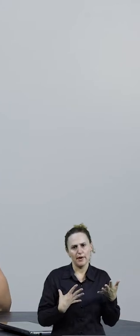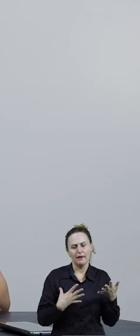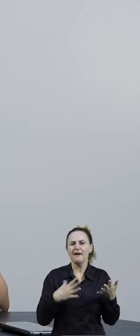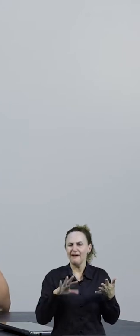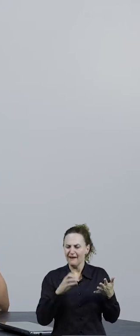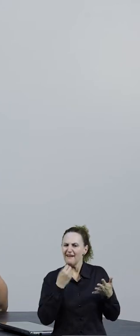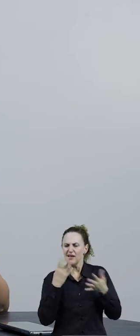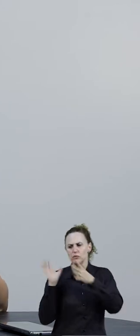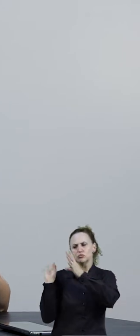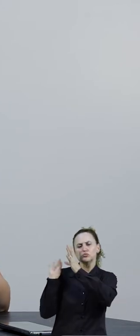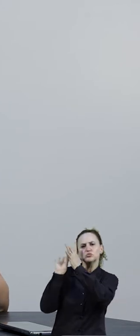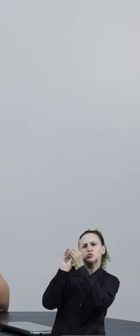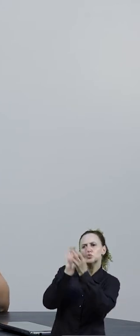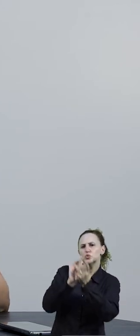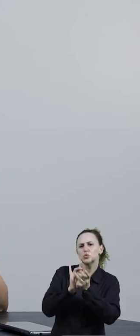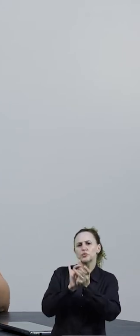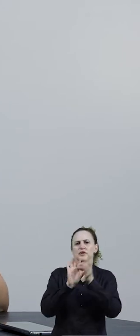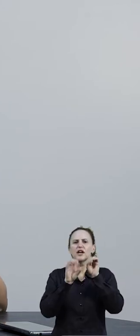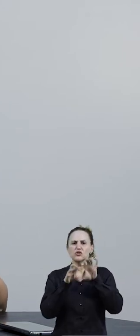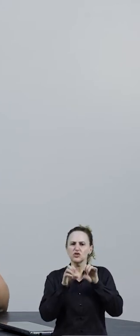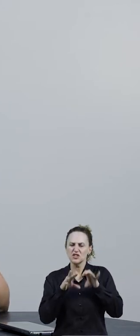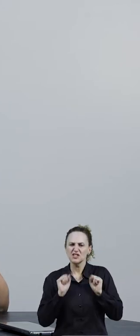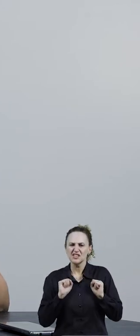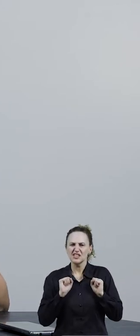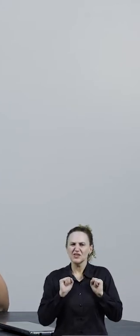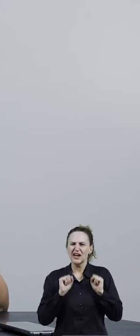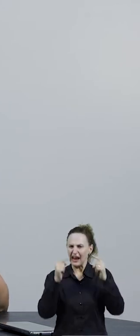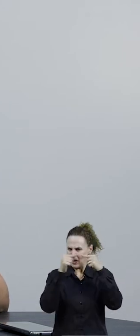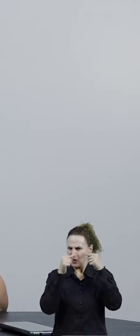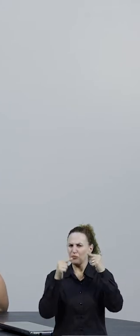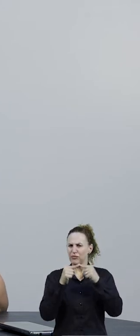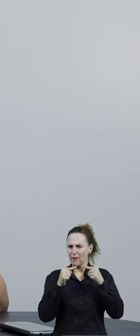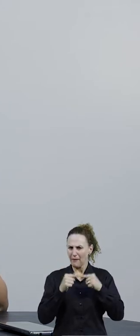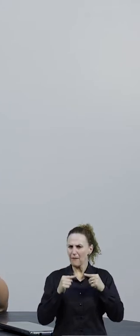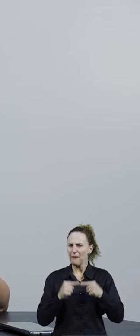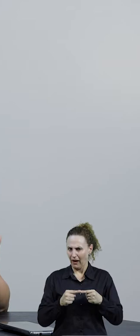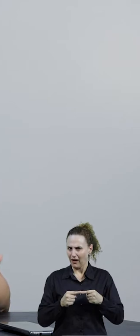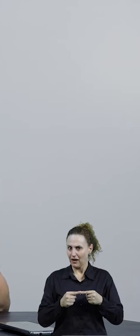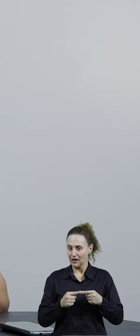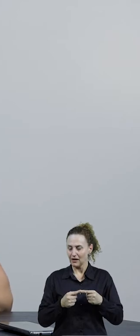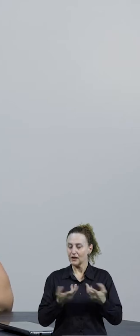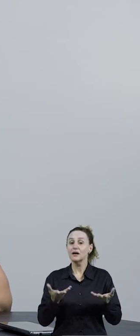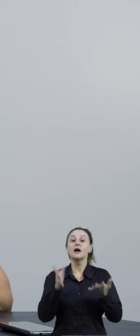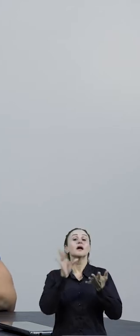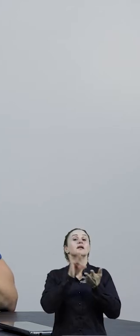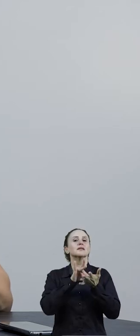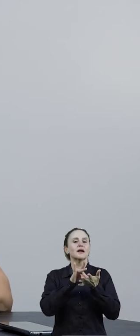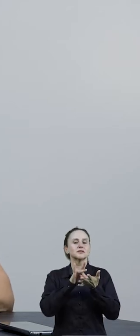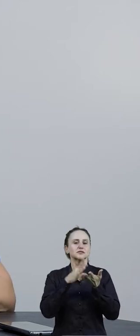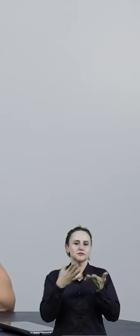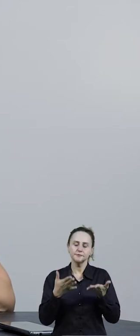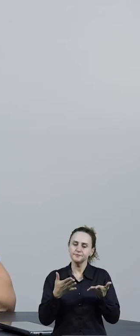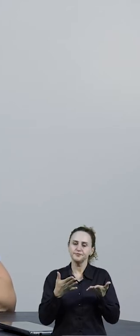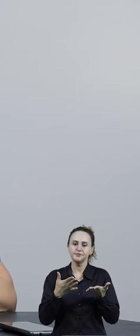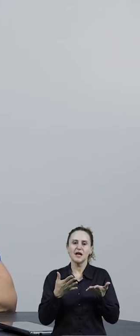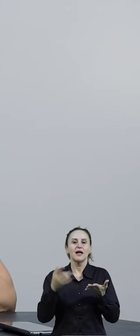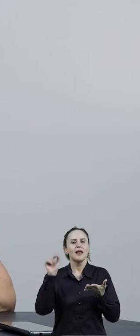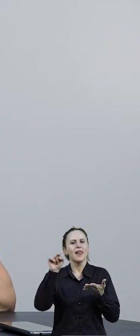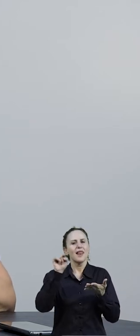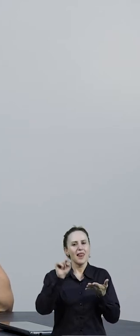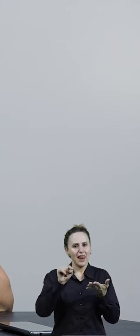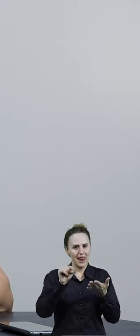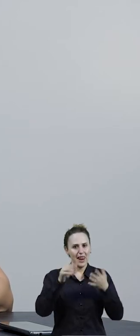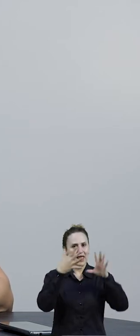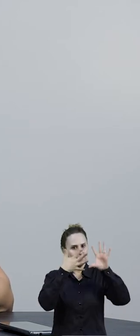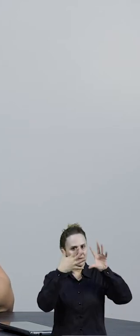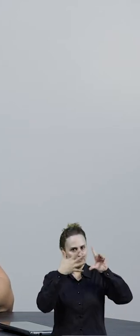que ela é para um contexto de ensino viável, ela não é viável, que realidade que é? Então, isso está muito detalhado lá, mas